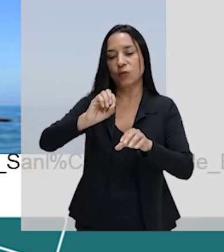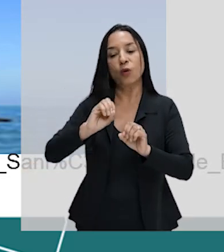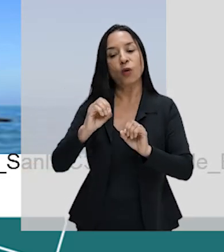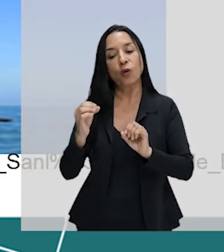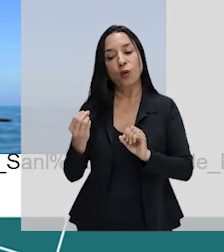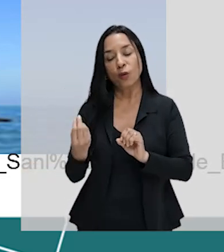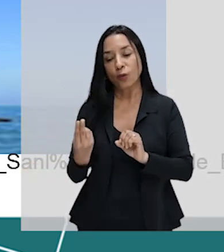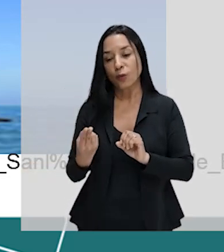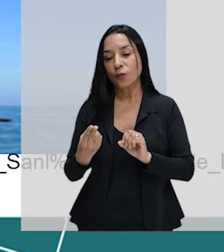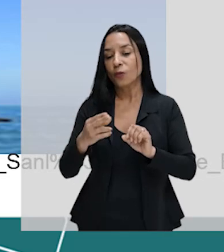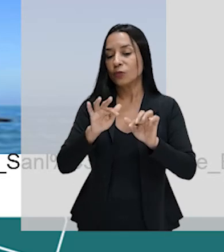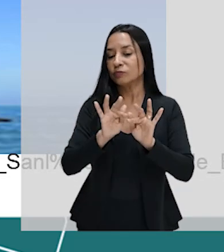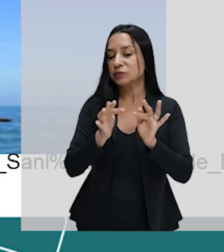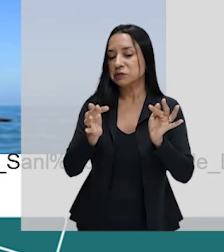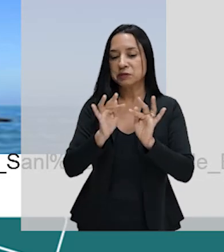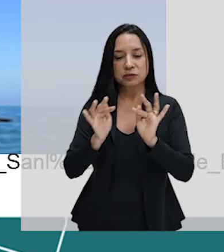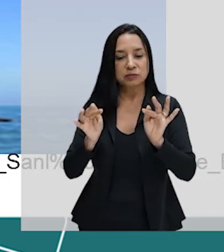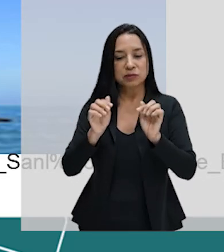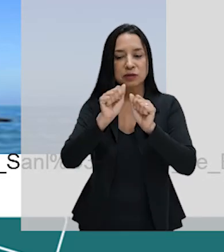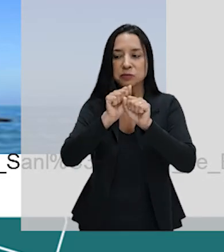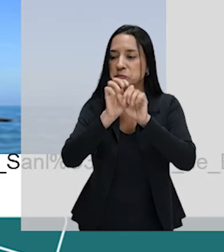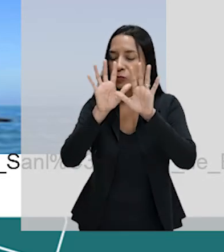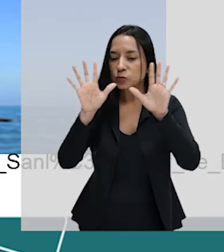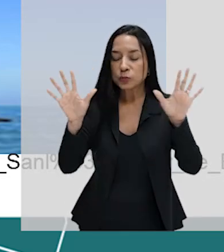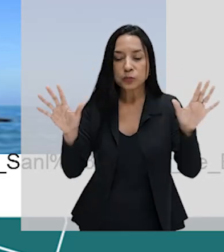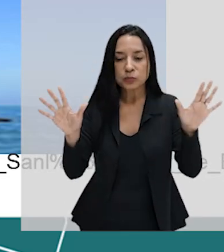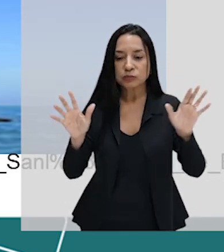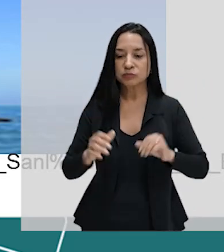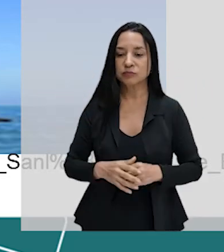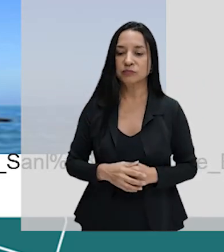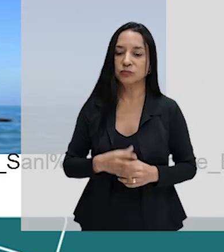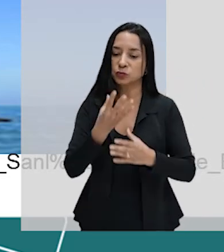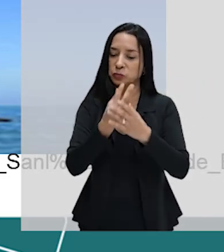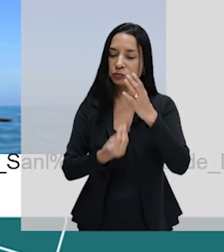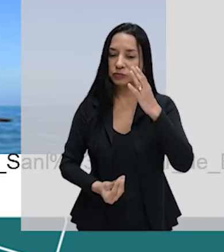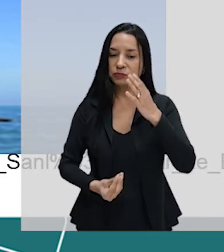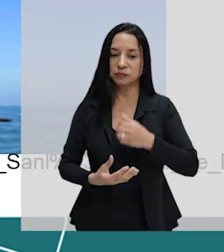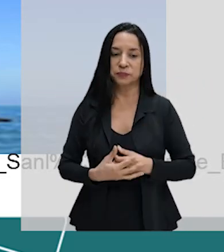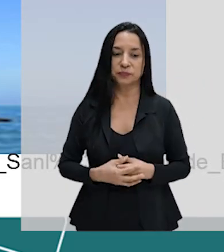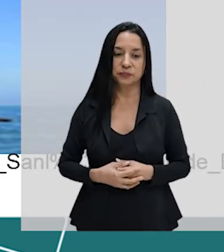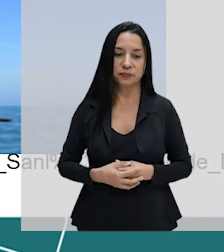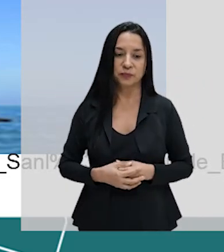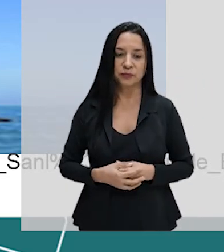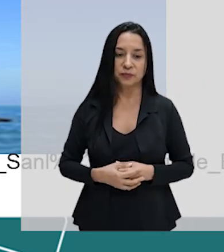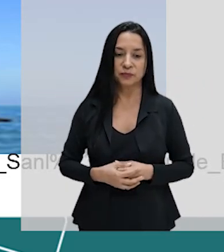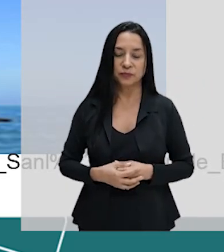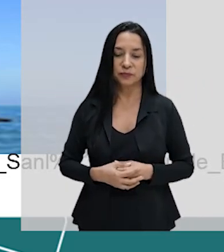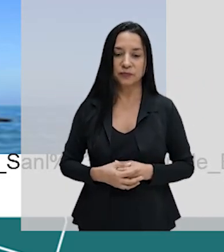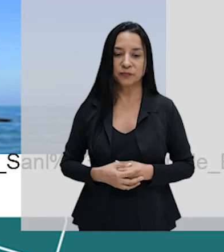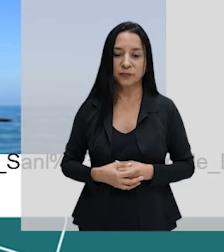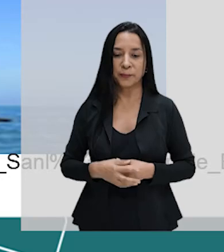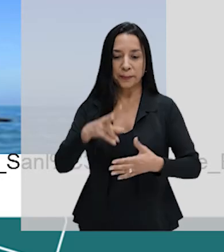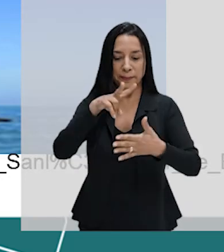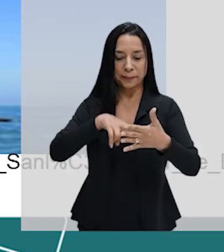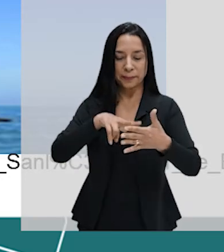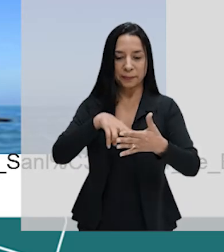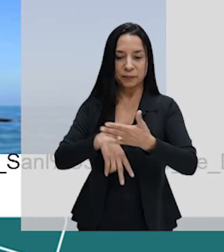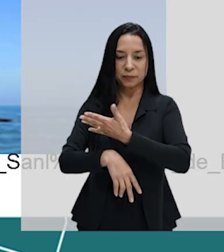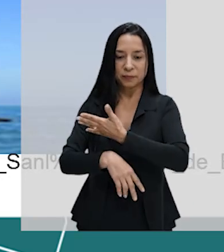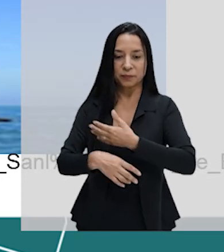ele apagou, sumiu na fumaça como mágica. Na década de 1940,